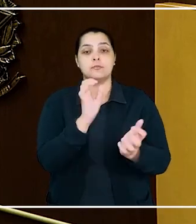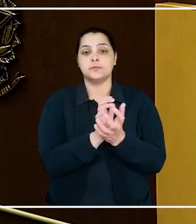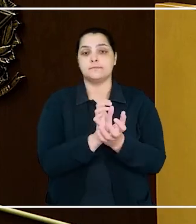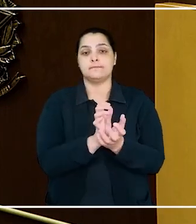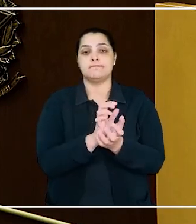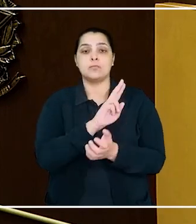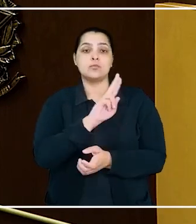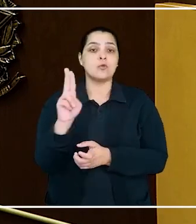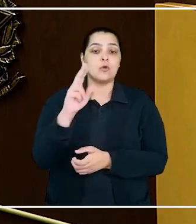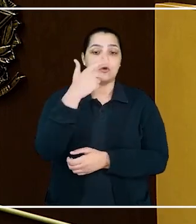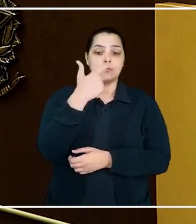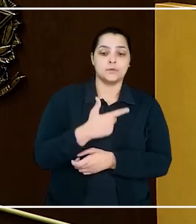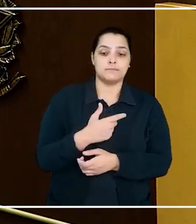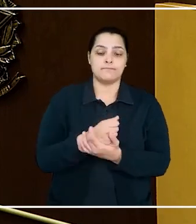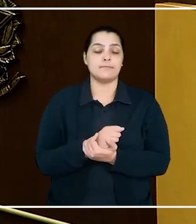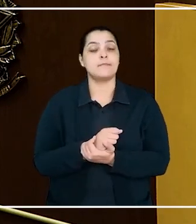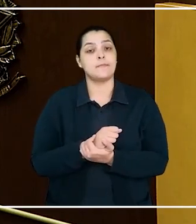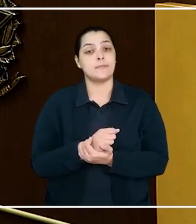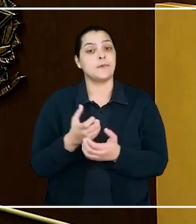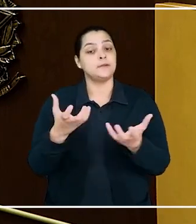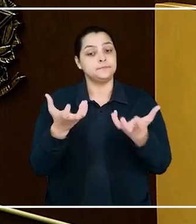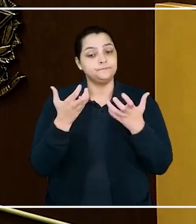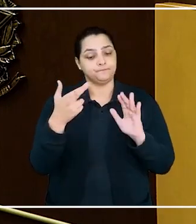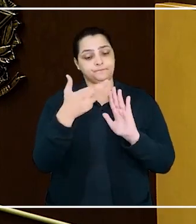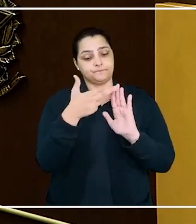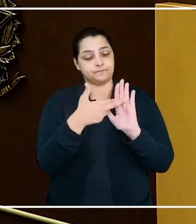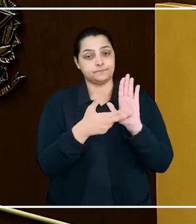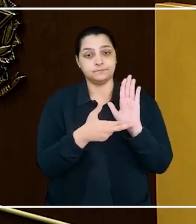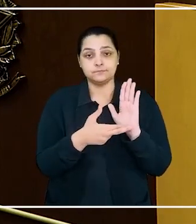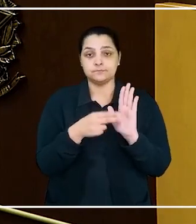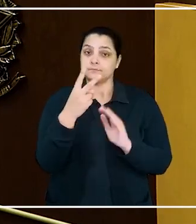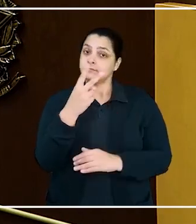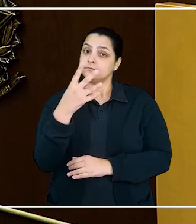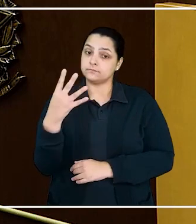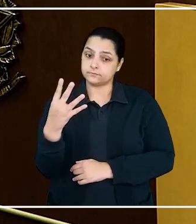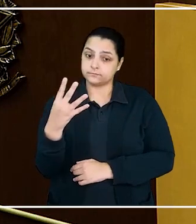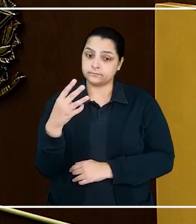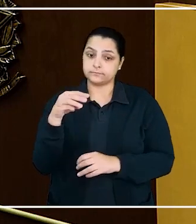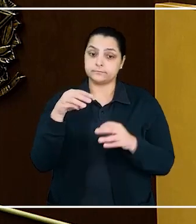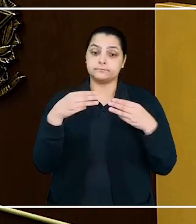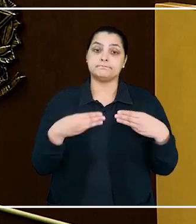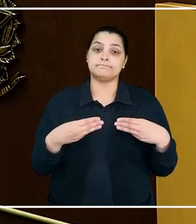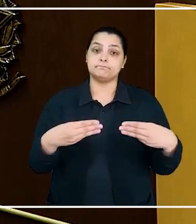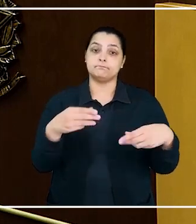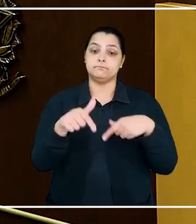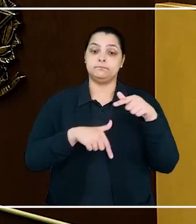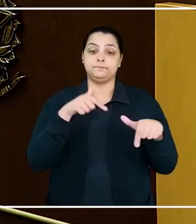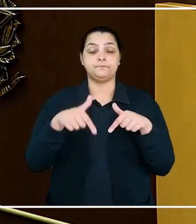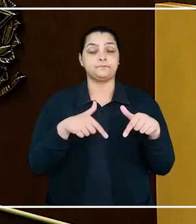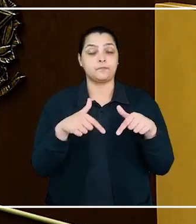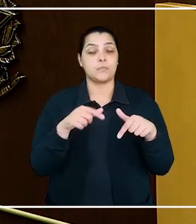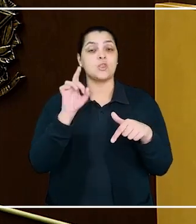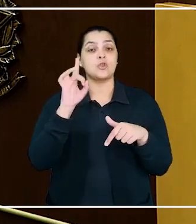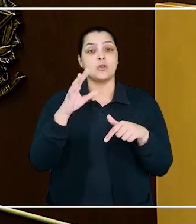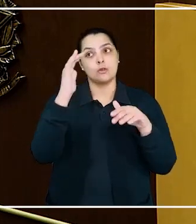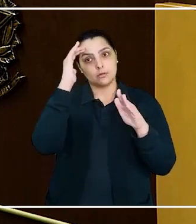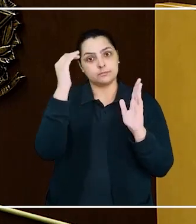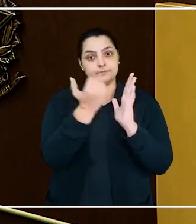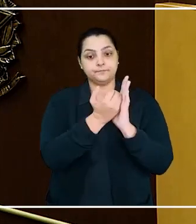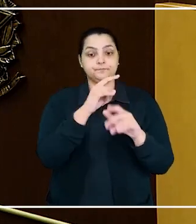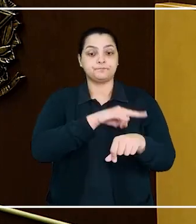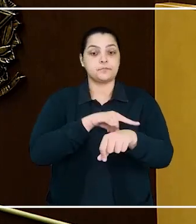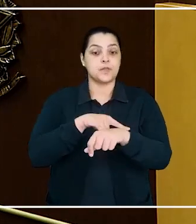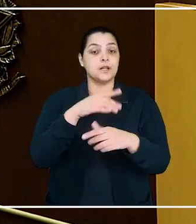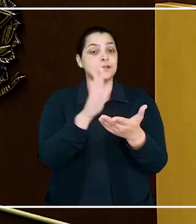defesa da ótica argumentou no processo que segue a norma regulamentadora 24 do Ministério do Trabalho, que prevê instalações